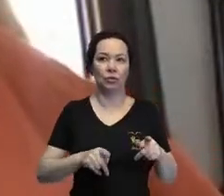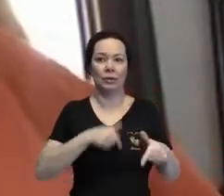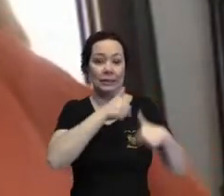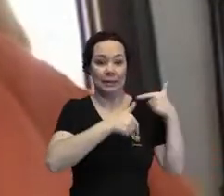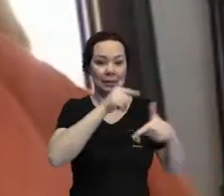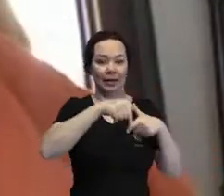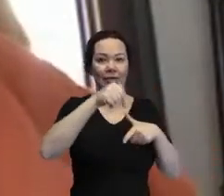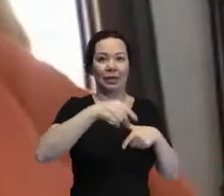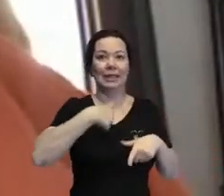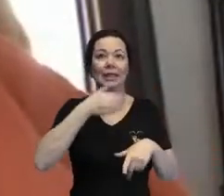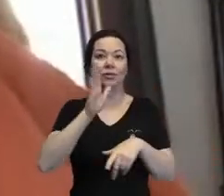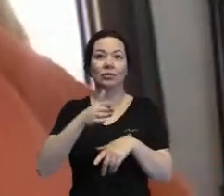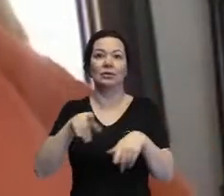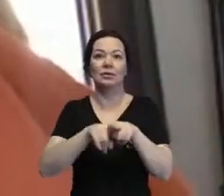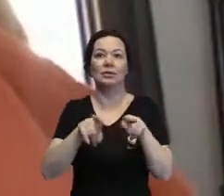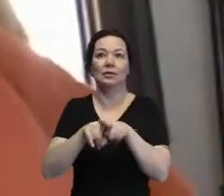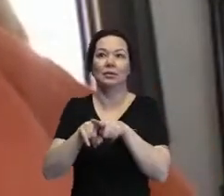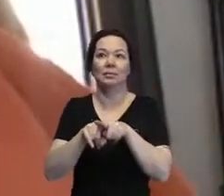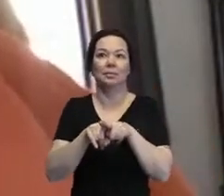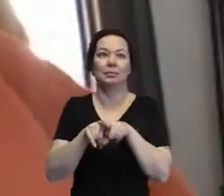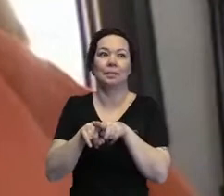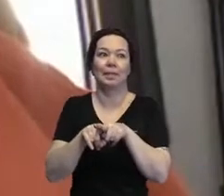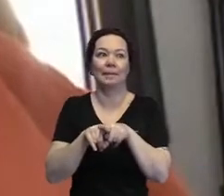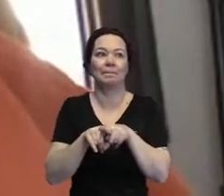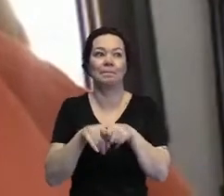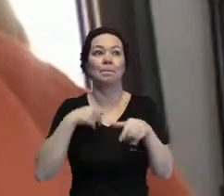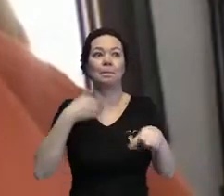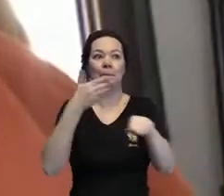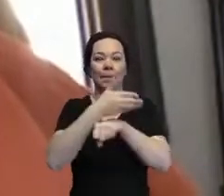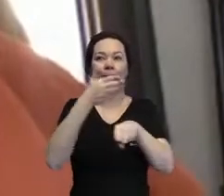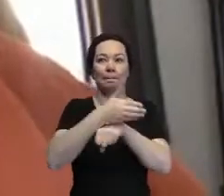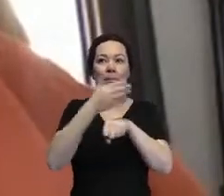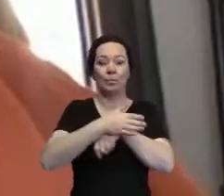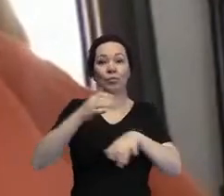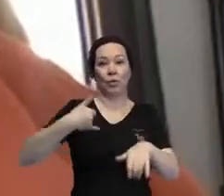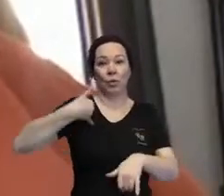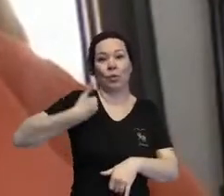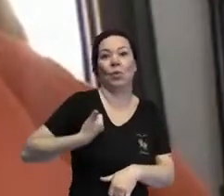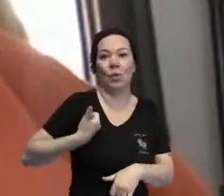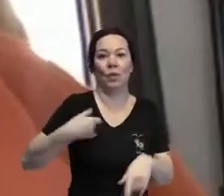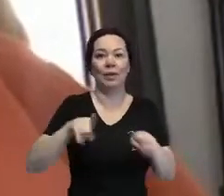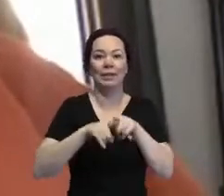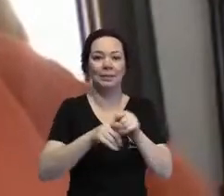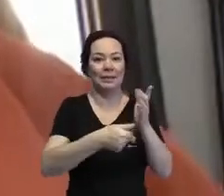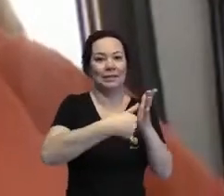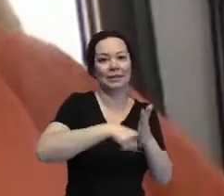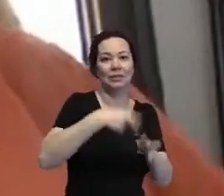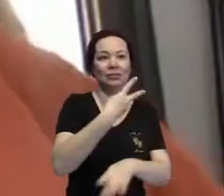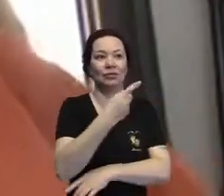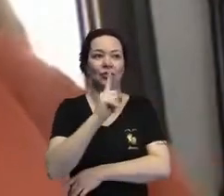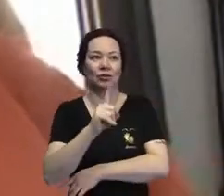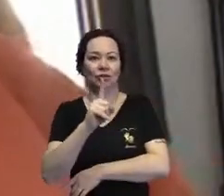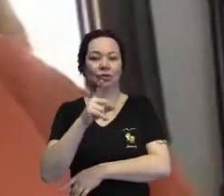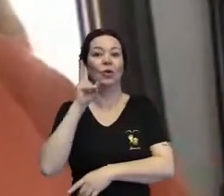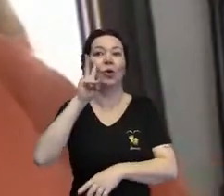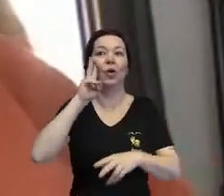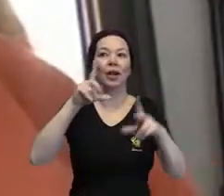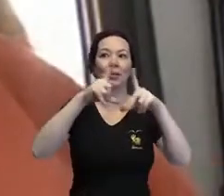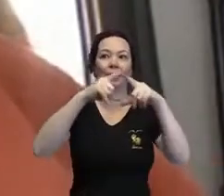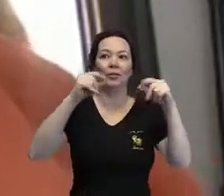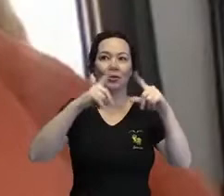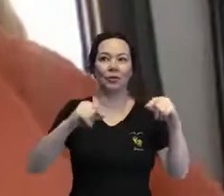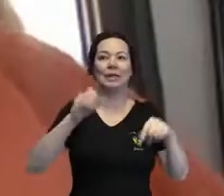tempos, eu sou uma delas. Eu participei com muita honra da Expedição 21, lembra, Alex, em Florianópolis, em Jureiria